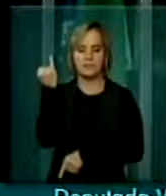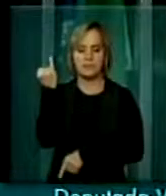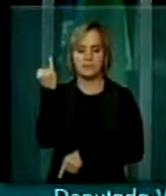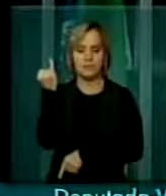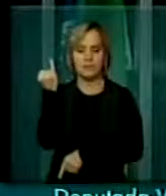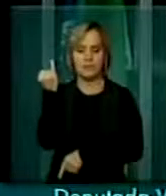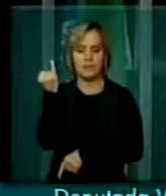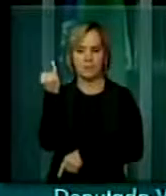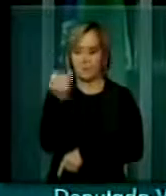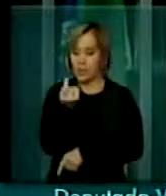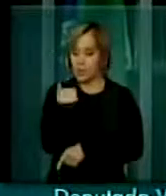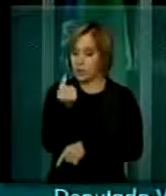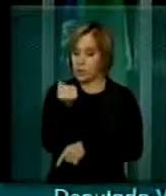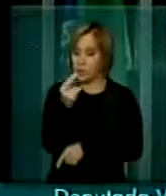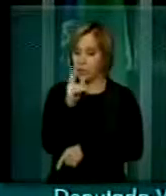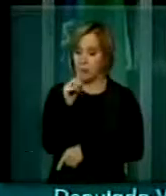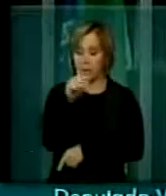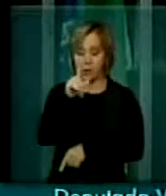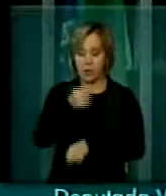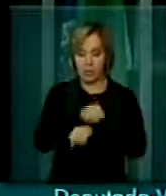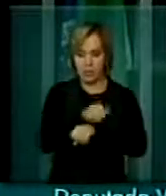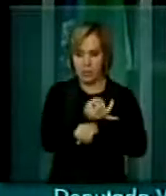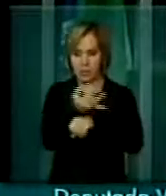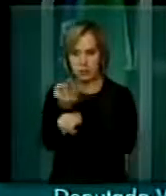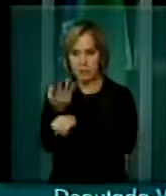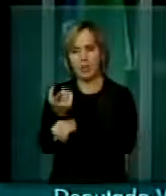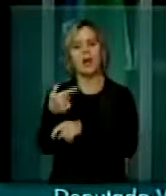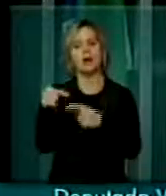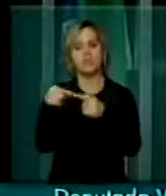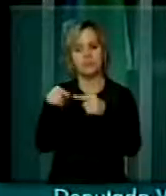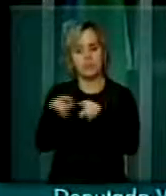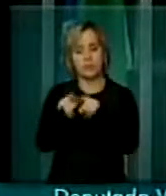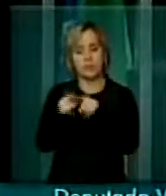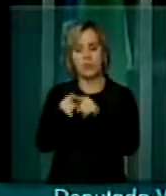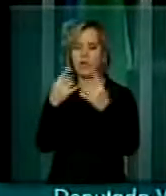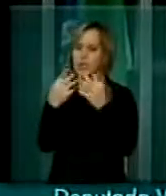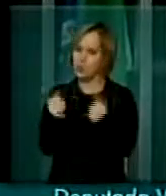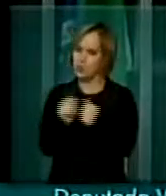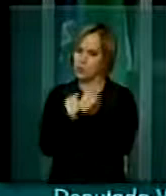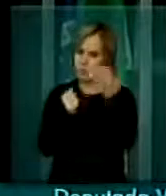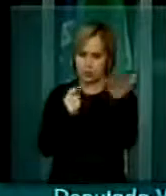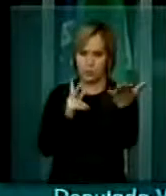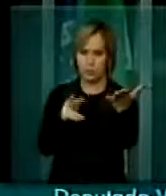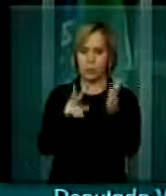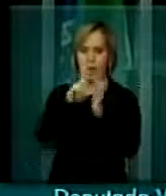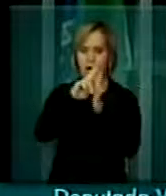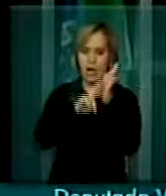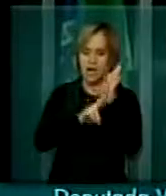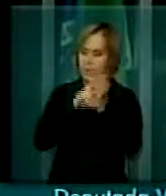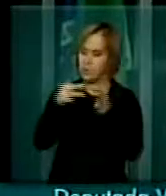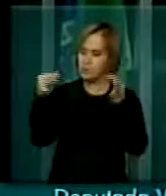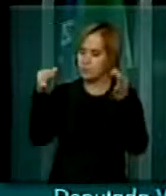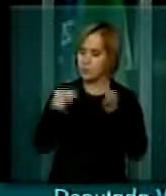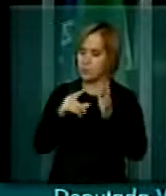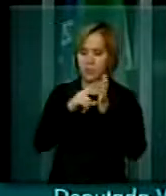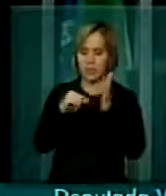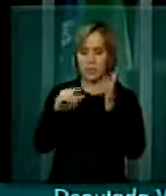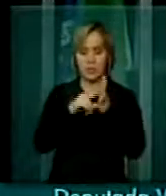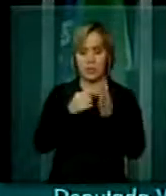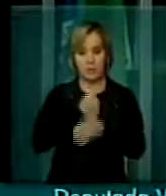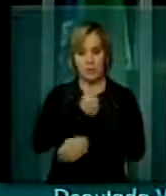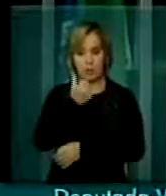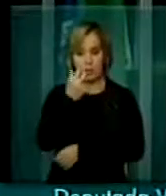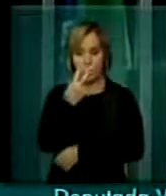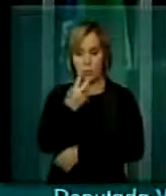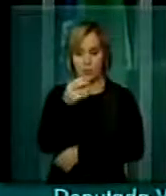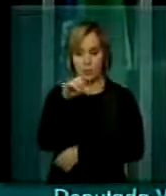distribuição de renda. Eu defendo, como vossa excelência, deputado Peronde, a regulamentação, a regulamentação da emenda 29,